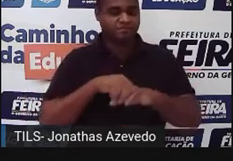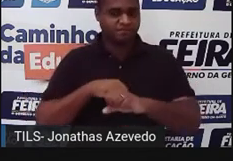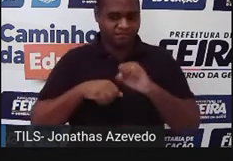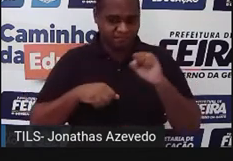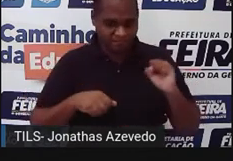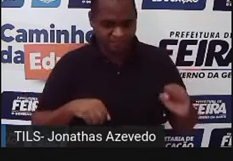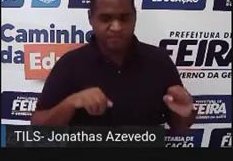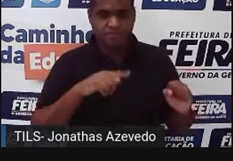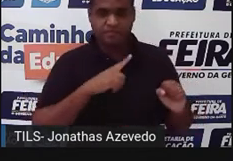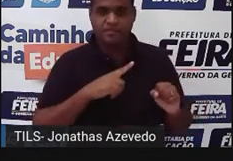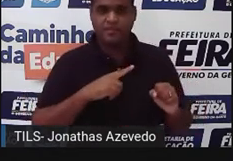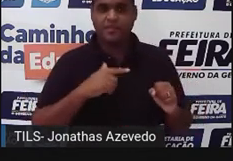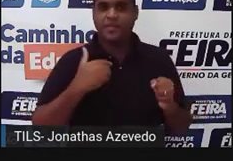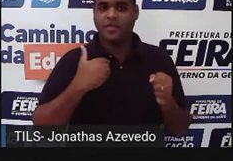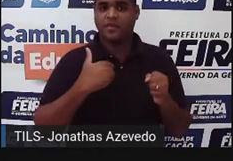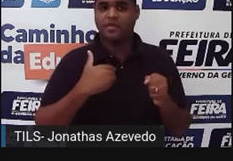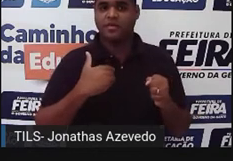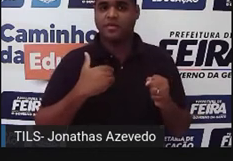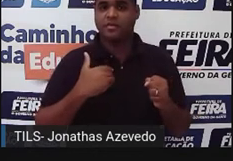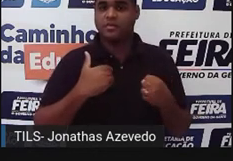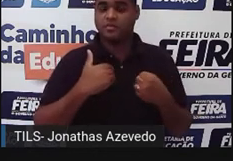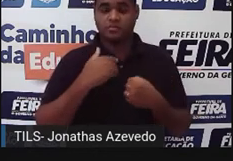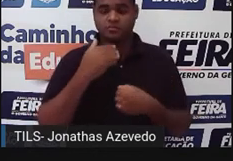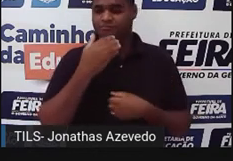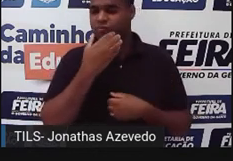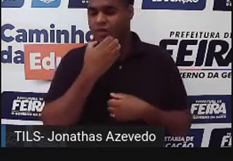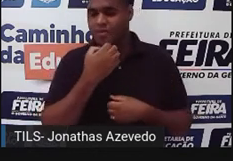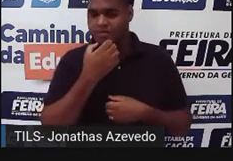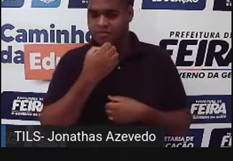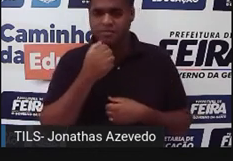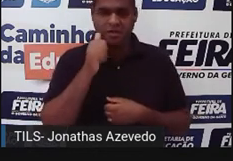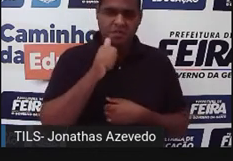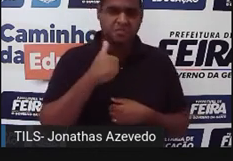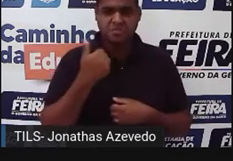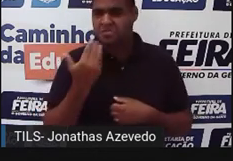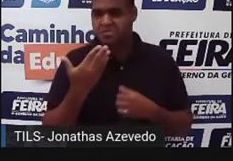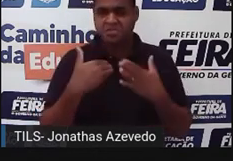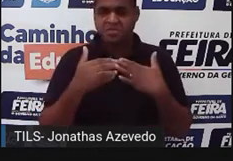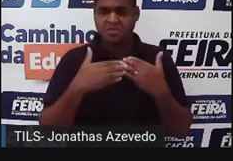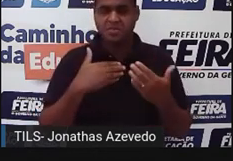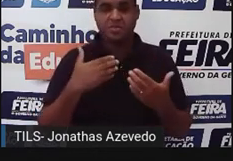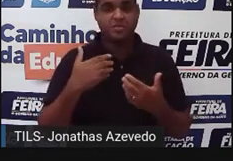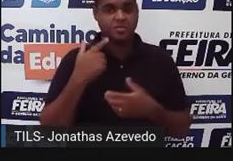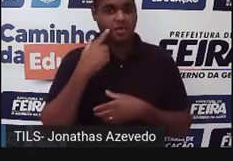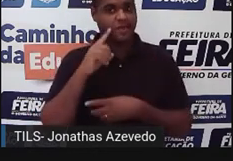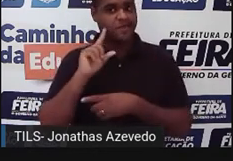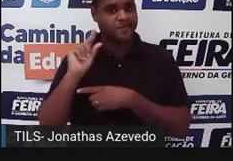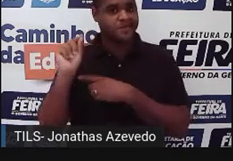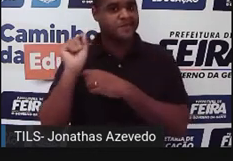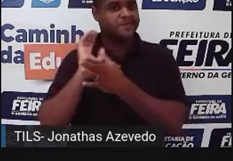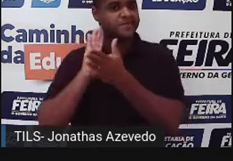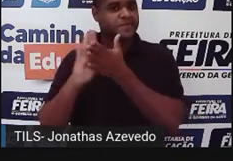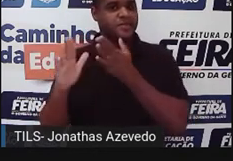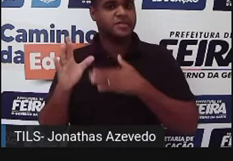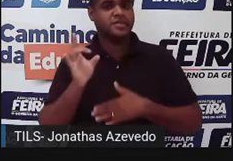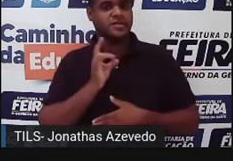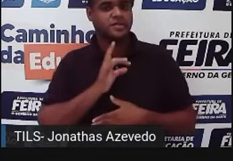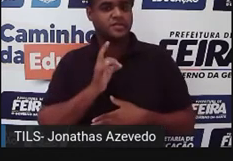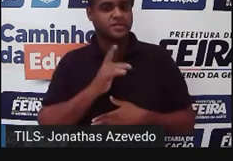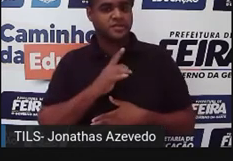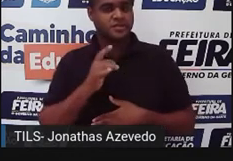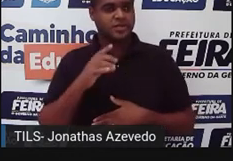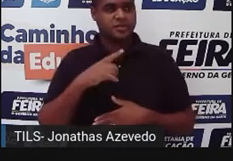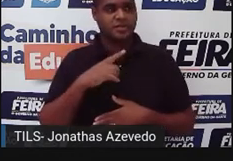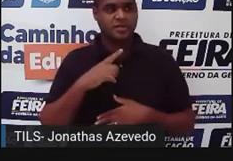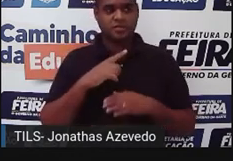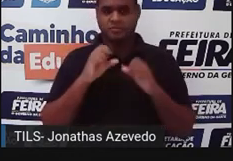estava o pavoroso semblante do defunto. Teve ímpetos de fugir, mas o próprio medo